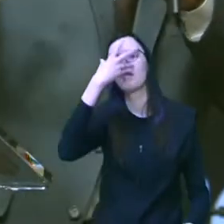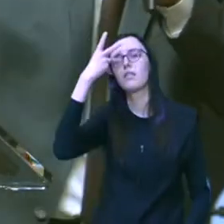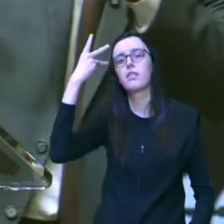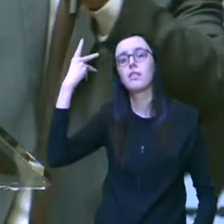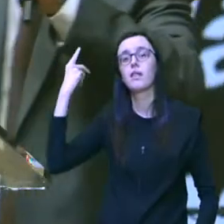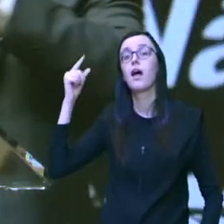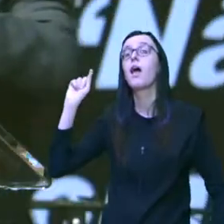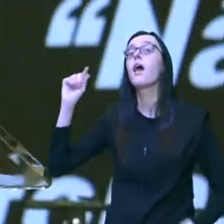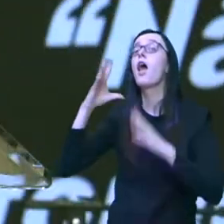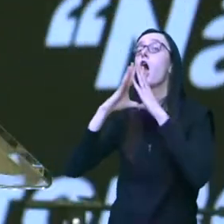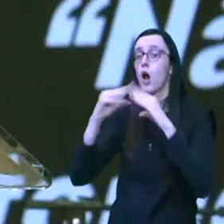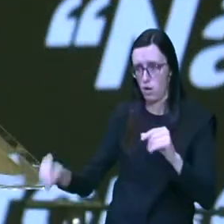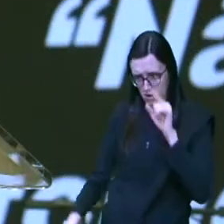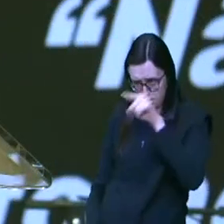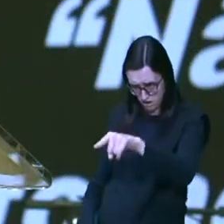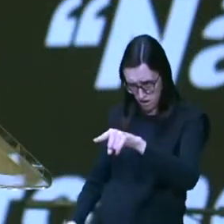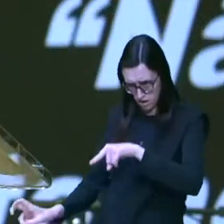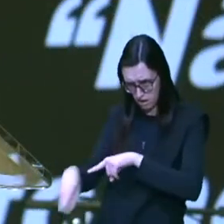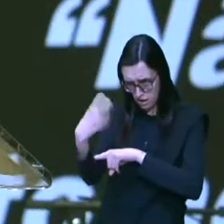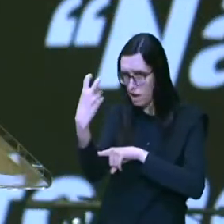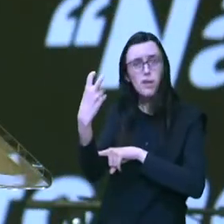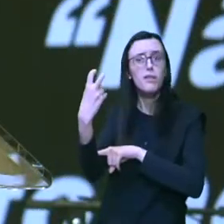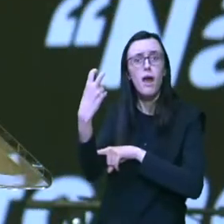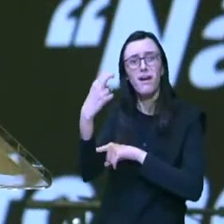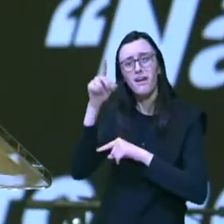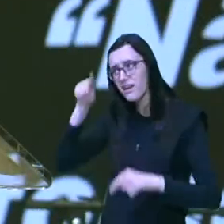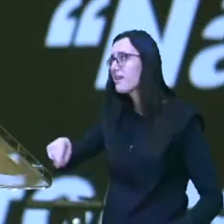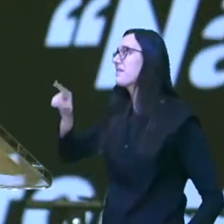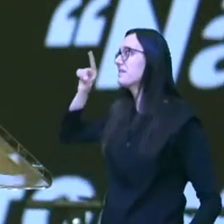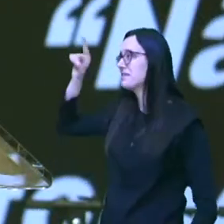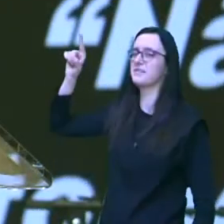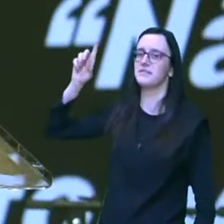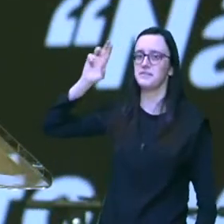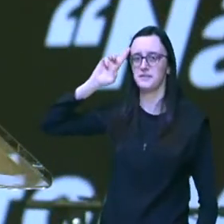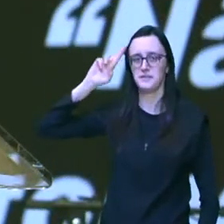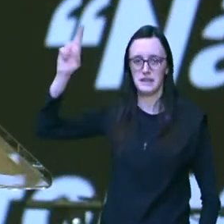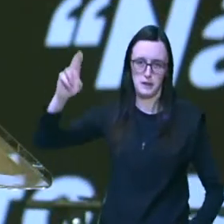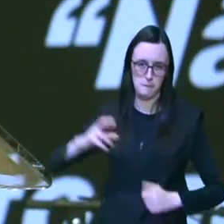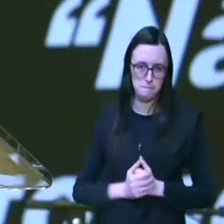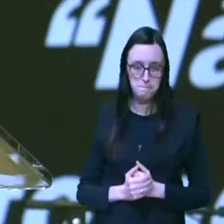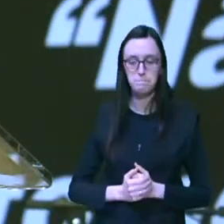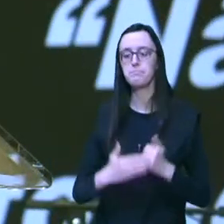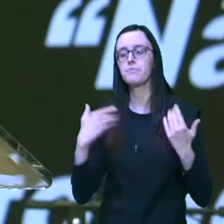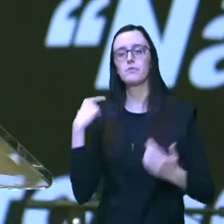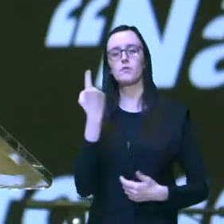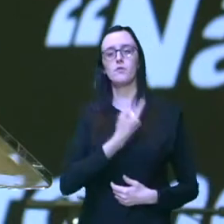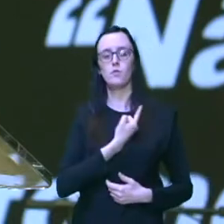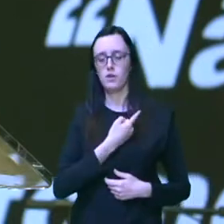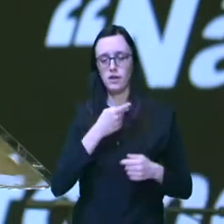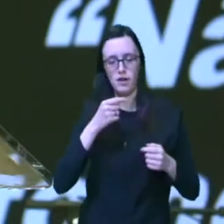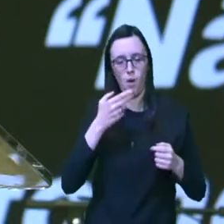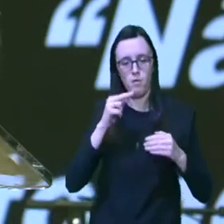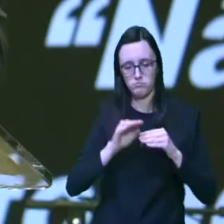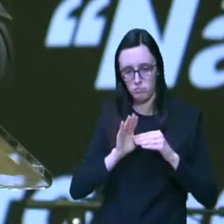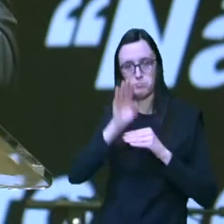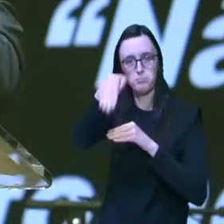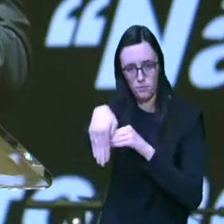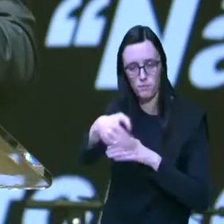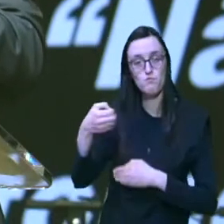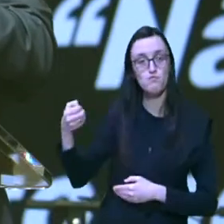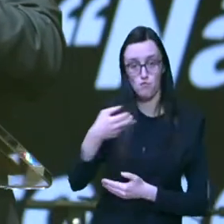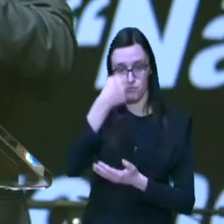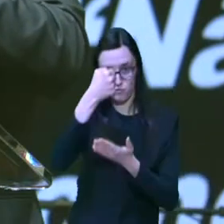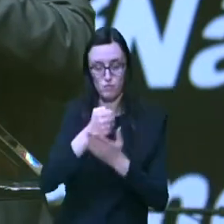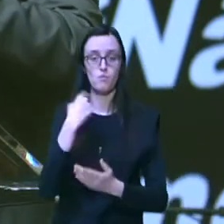quem tinha curado quem tinha protegido era o Senhor quando a gente vai para o Novo Testamento nós vamos